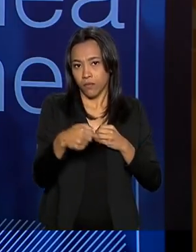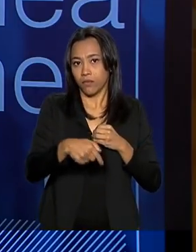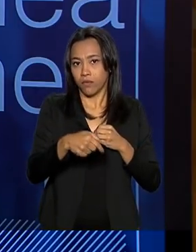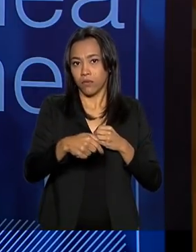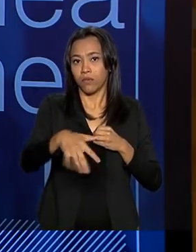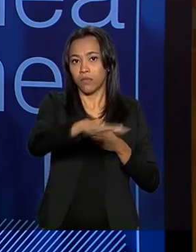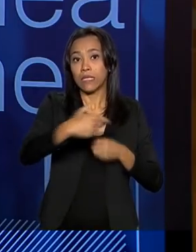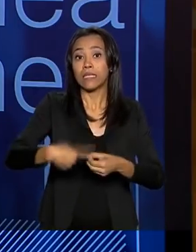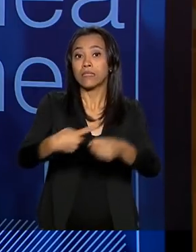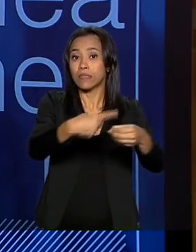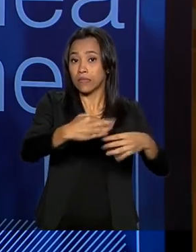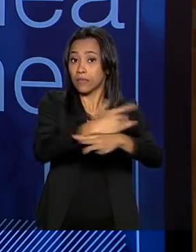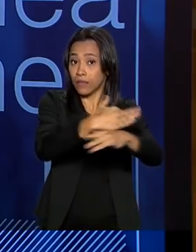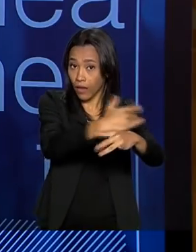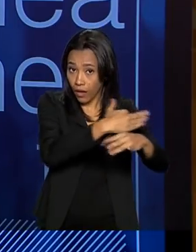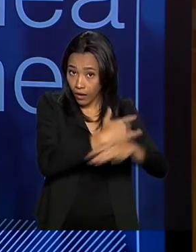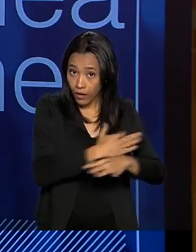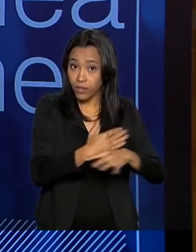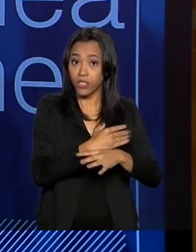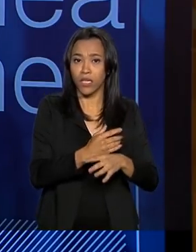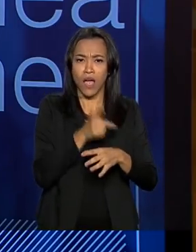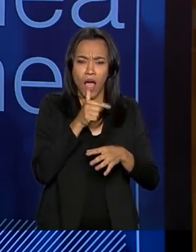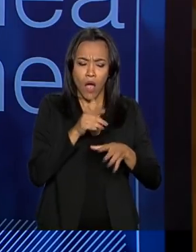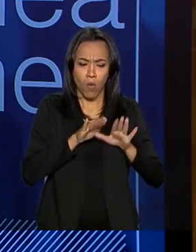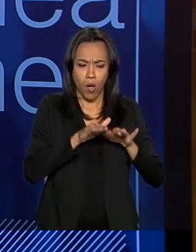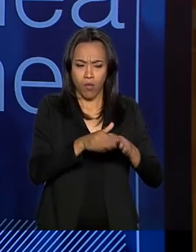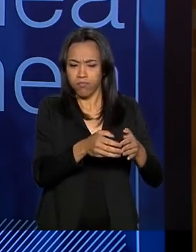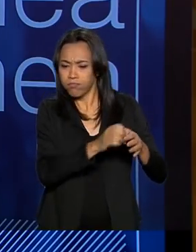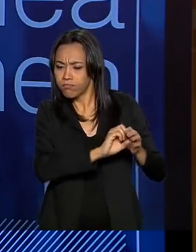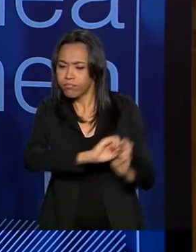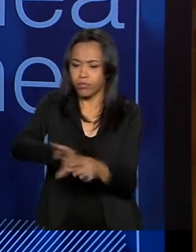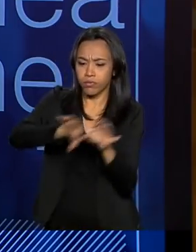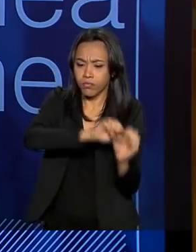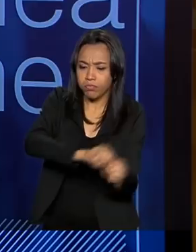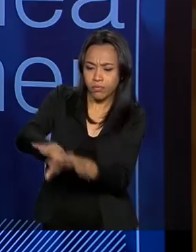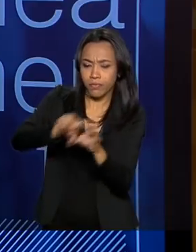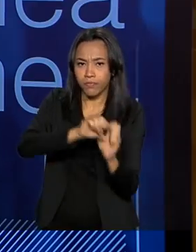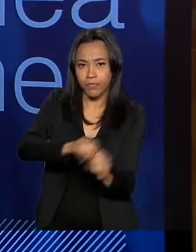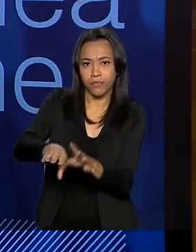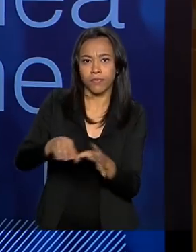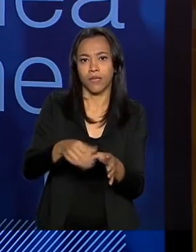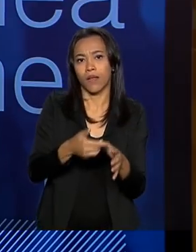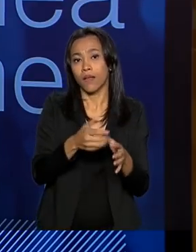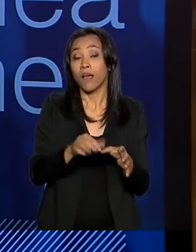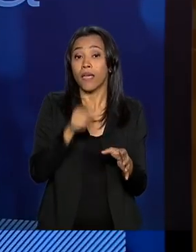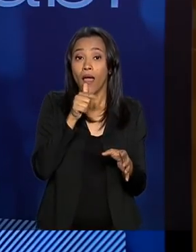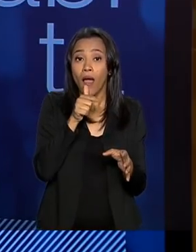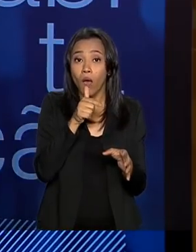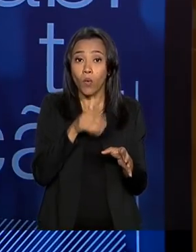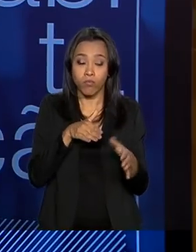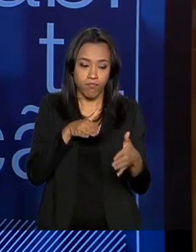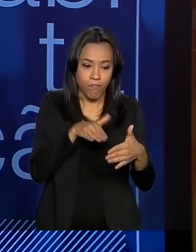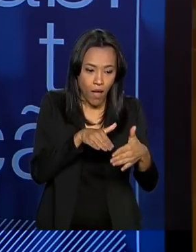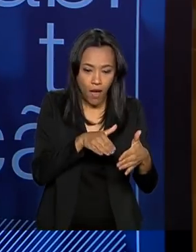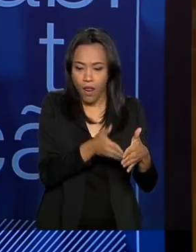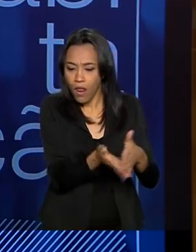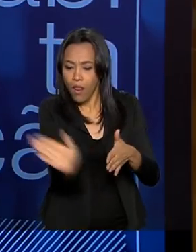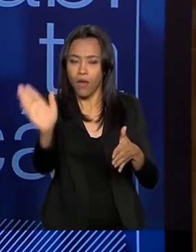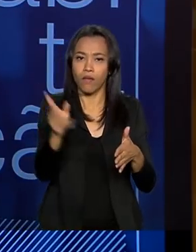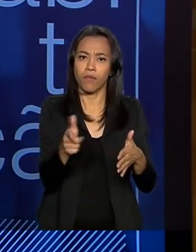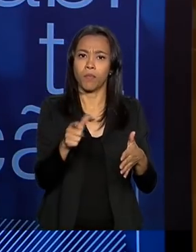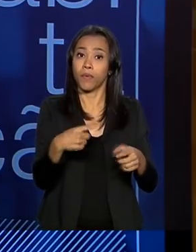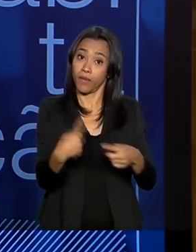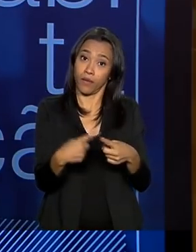urbano, drenagem, macro-drenagem, micro-drenagem, garantindo que haja o escoamento, porque temos tanto